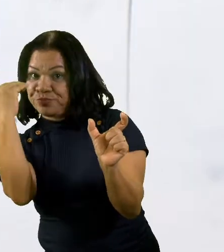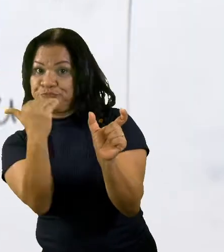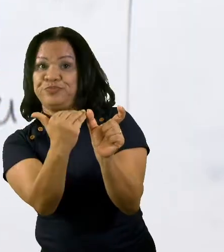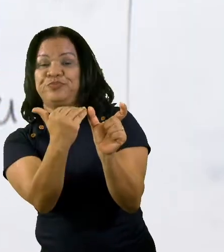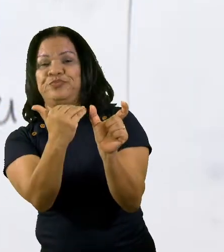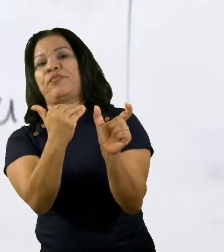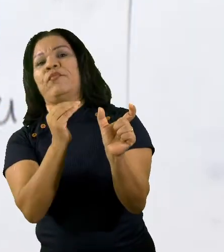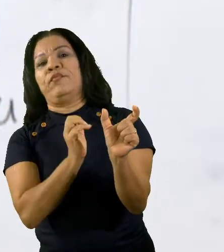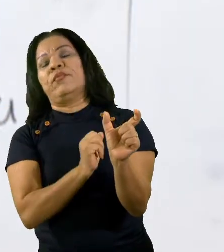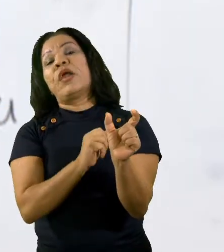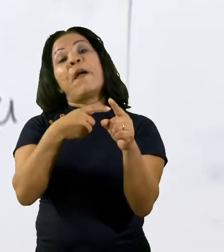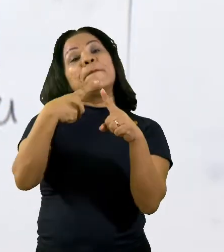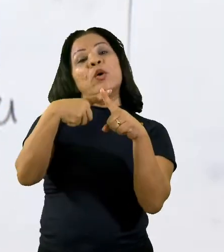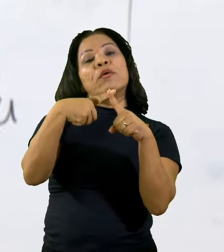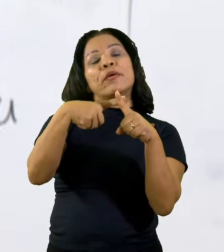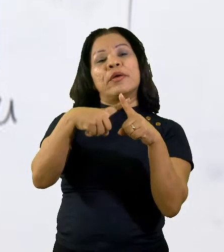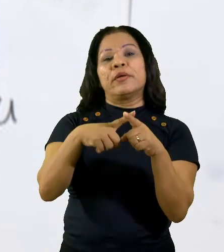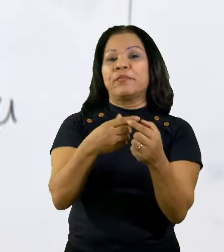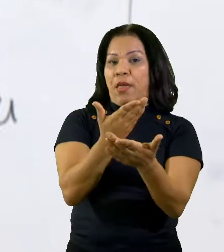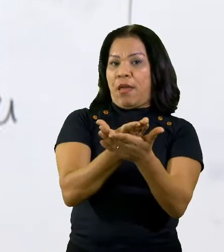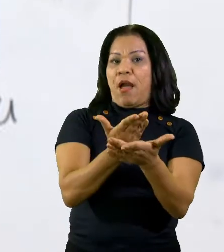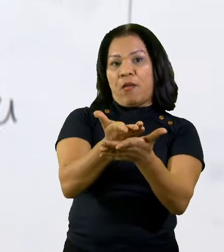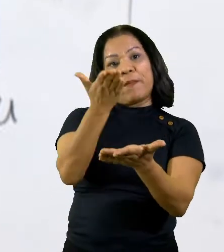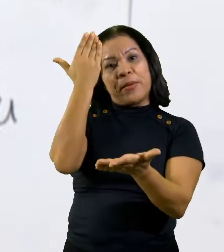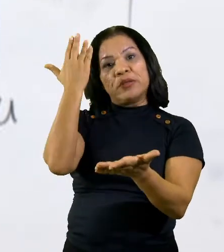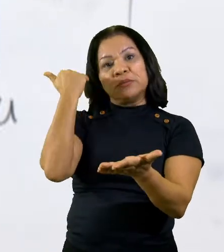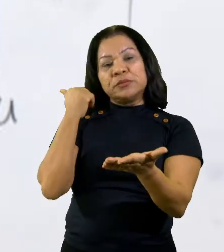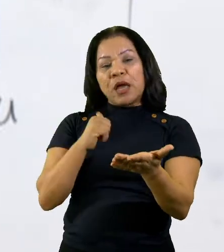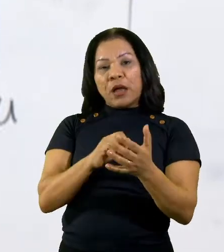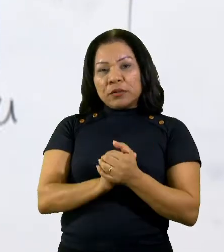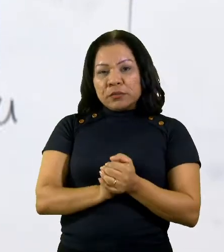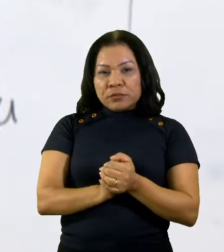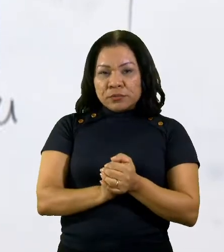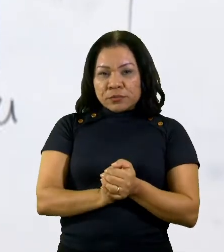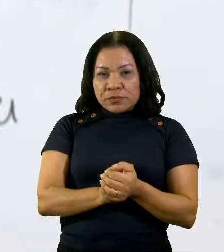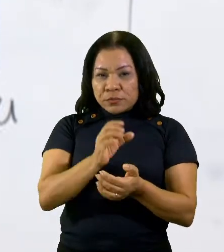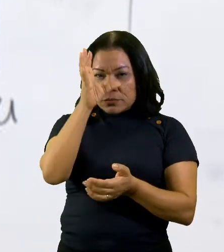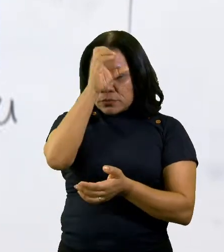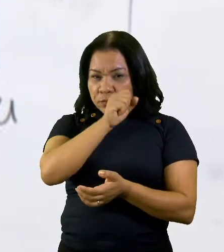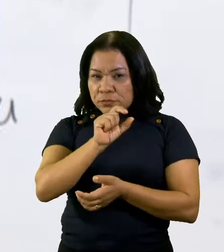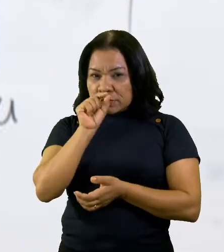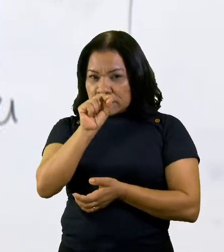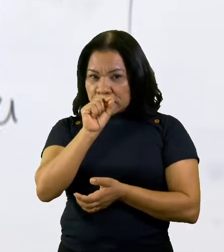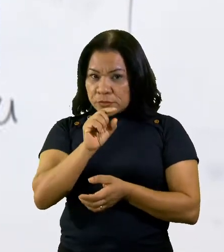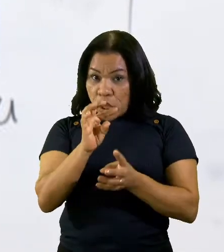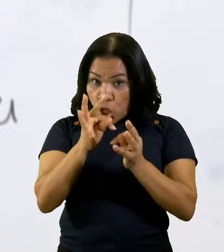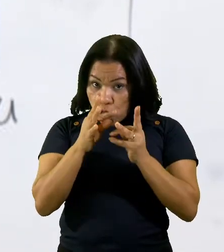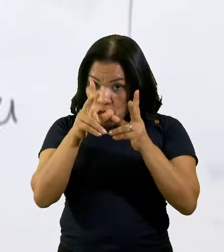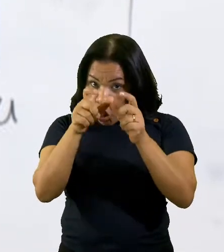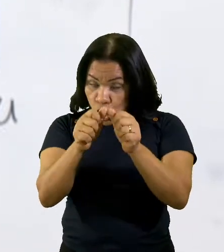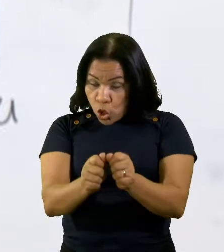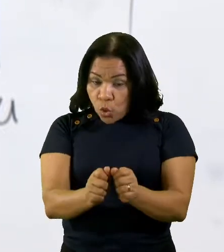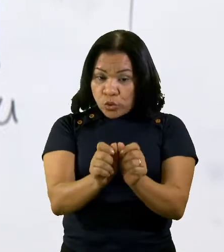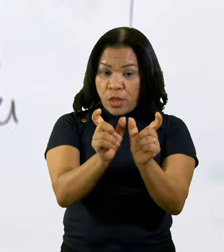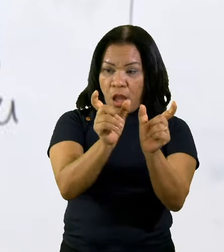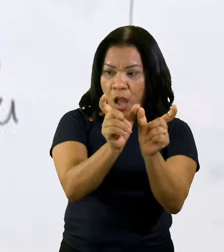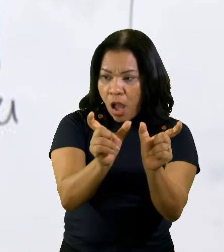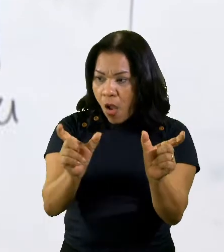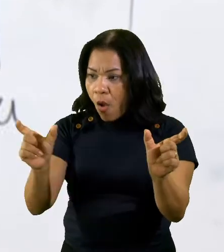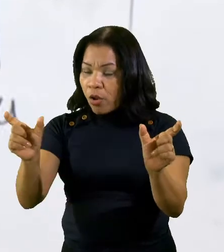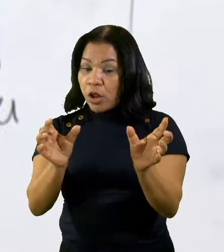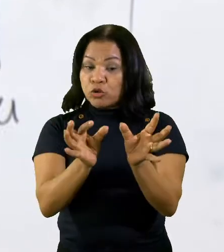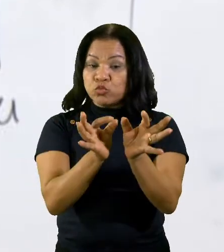Nas aulas anteriores, nós aprendemos o seguinte, toda oração se organiza em torno de um verbo.